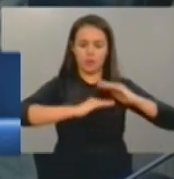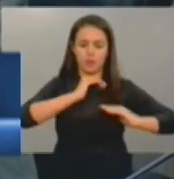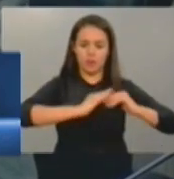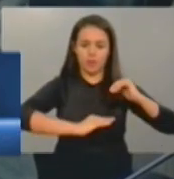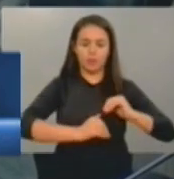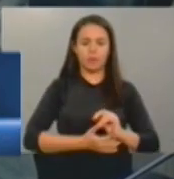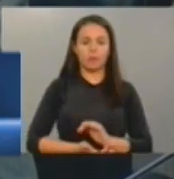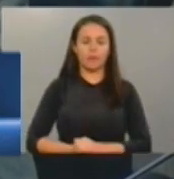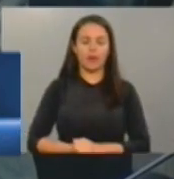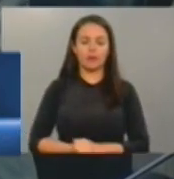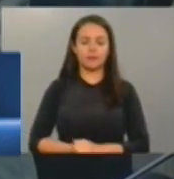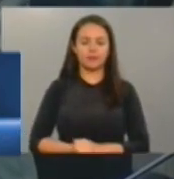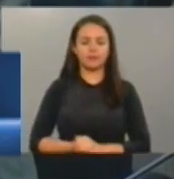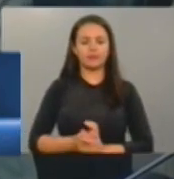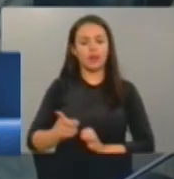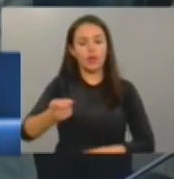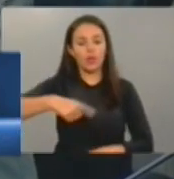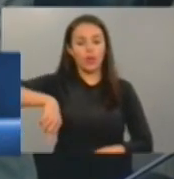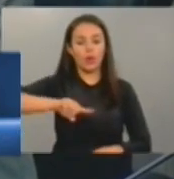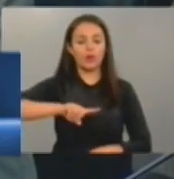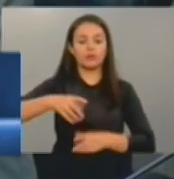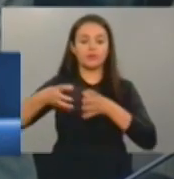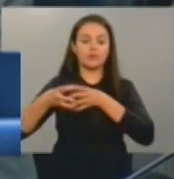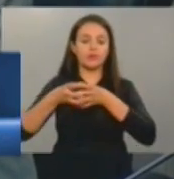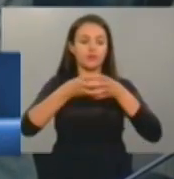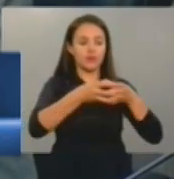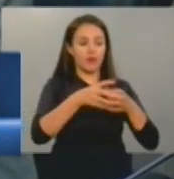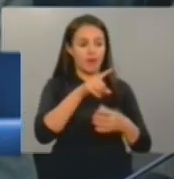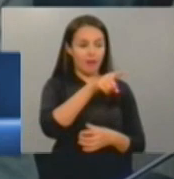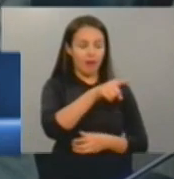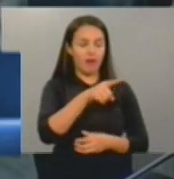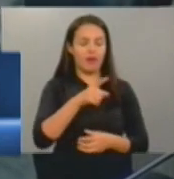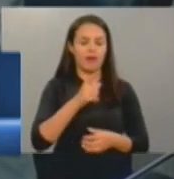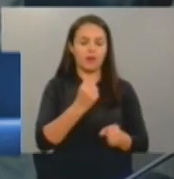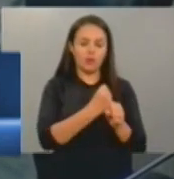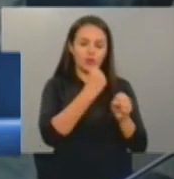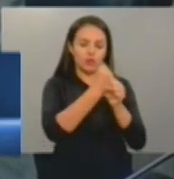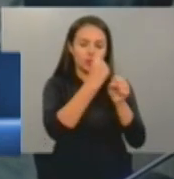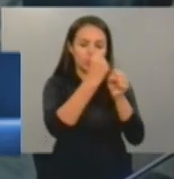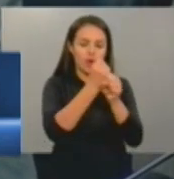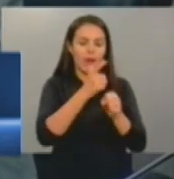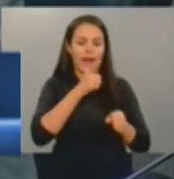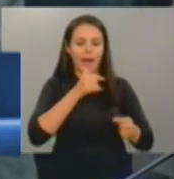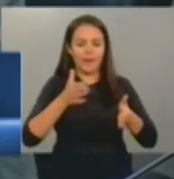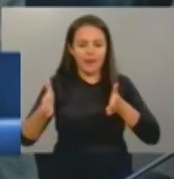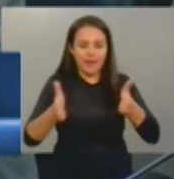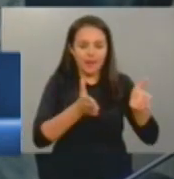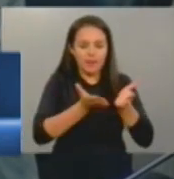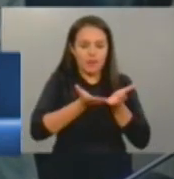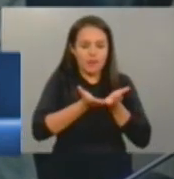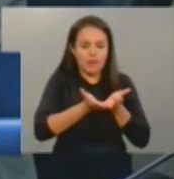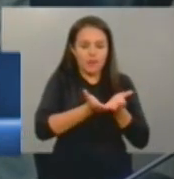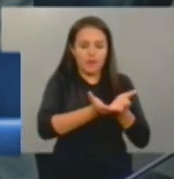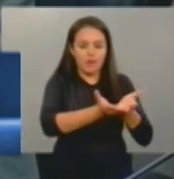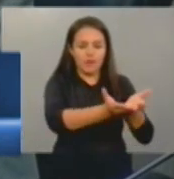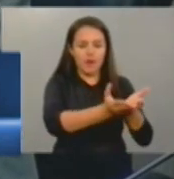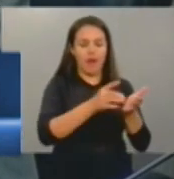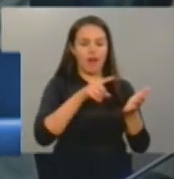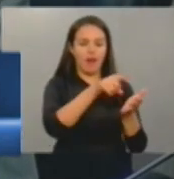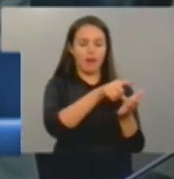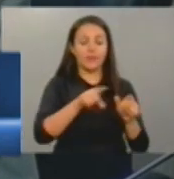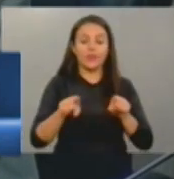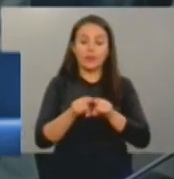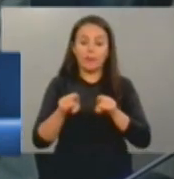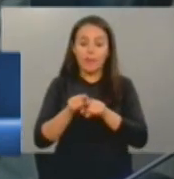ela serviu para a gente ver, e deputados federais, a FIEC, o nosso presidente da